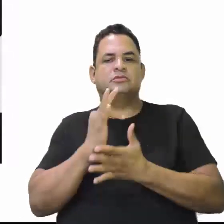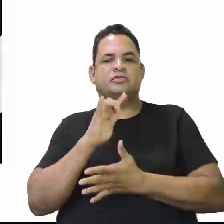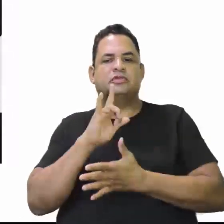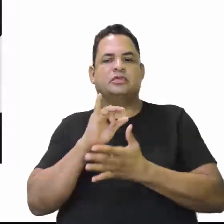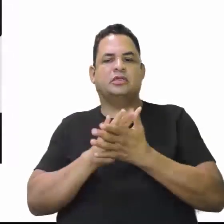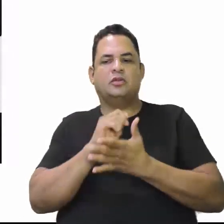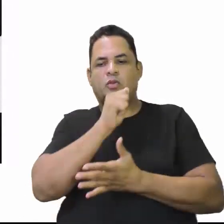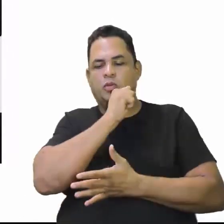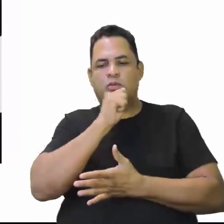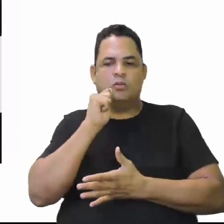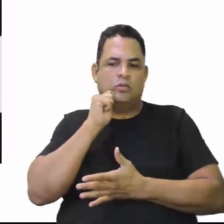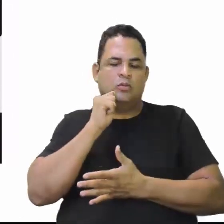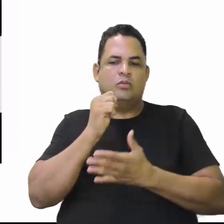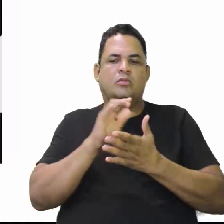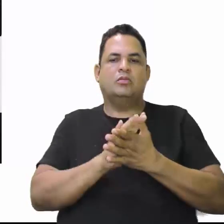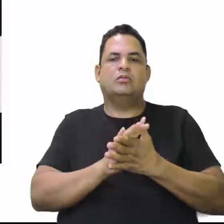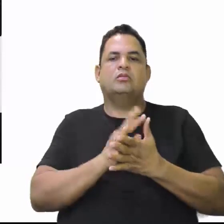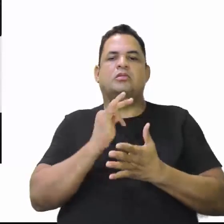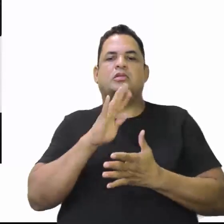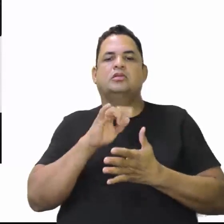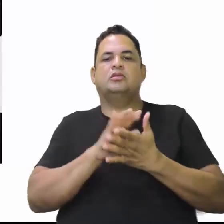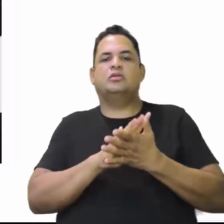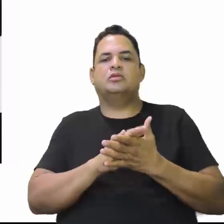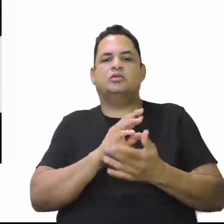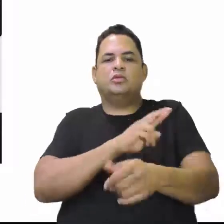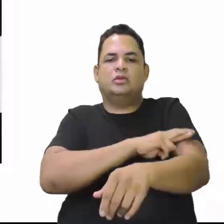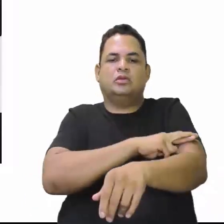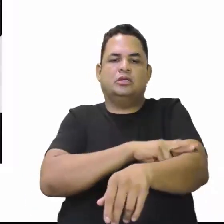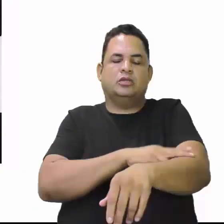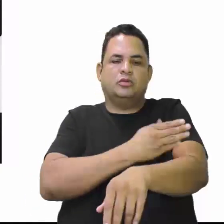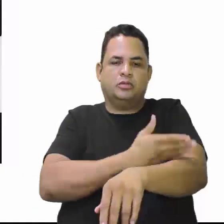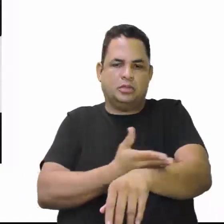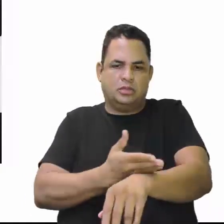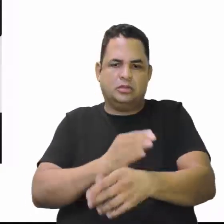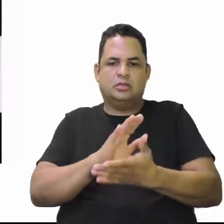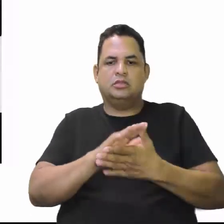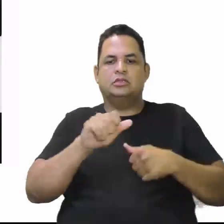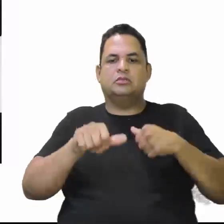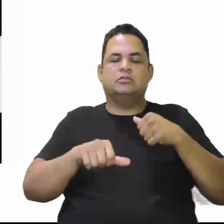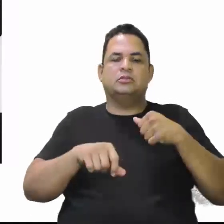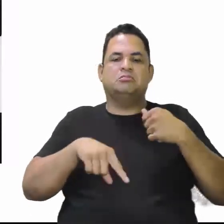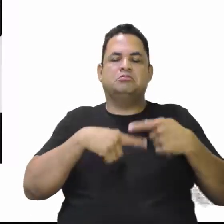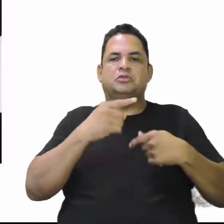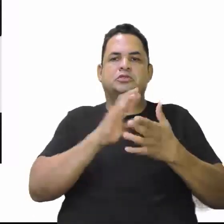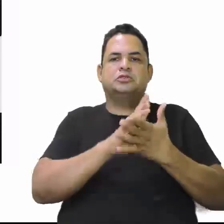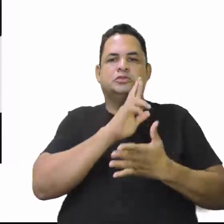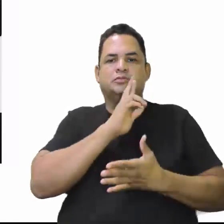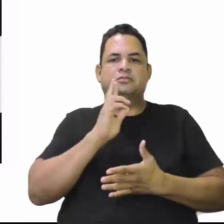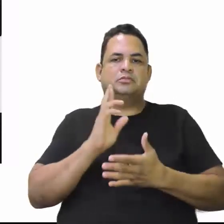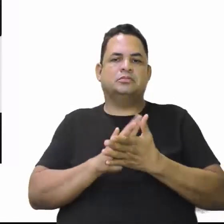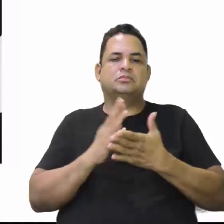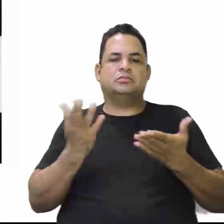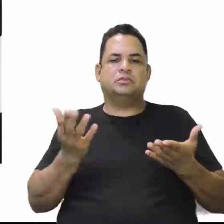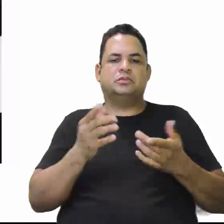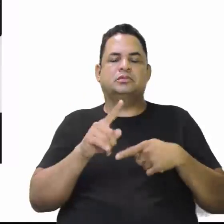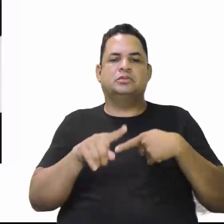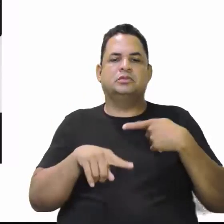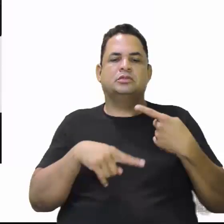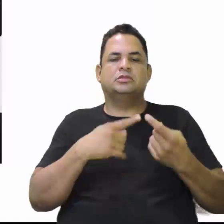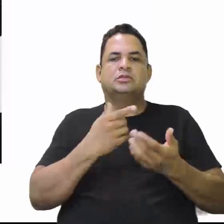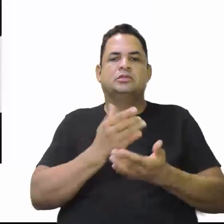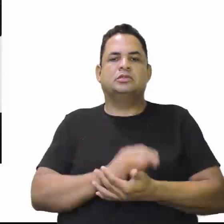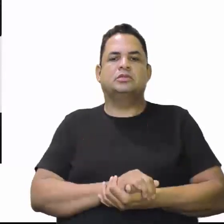Amapá, o território federal do Rio Branco, depois se transforma em Roraima, e o território federal do Guaporé, que depois se